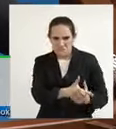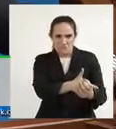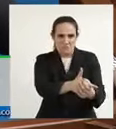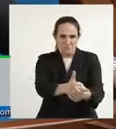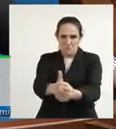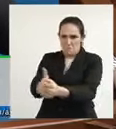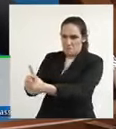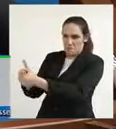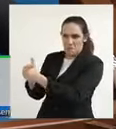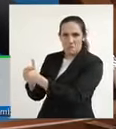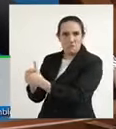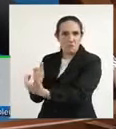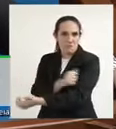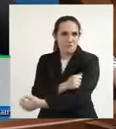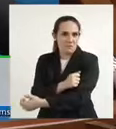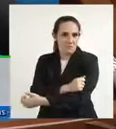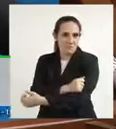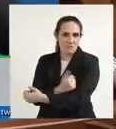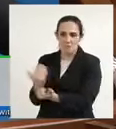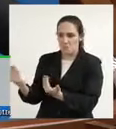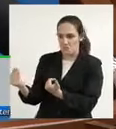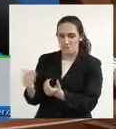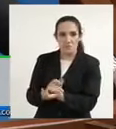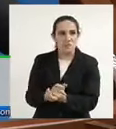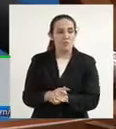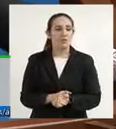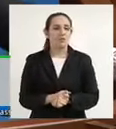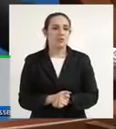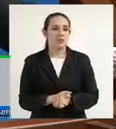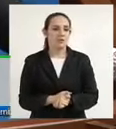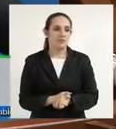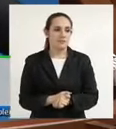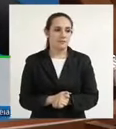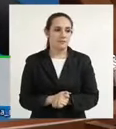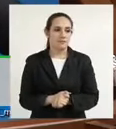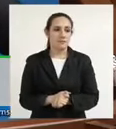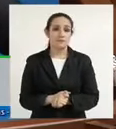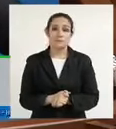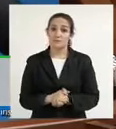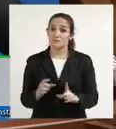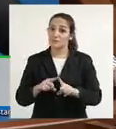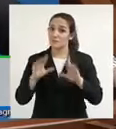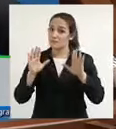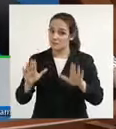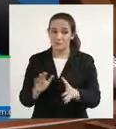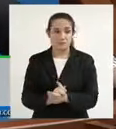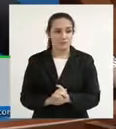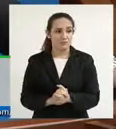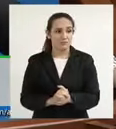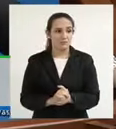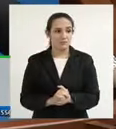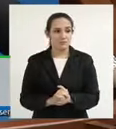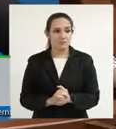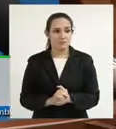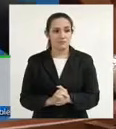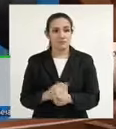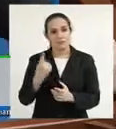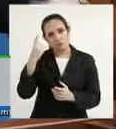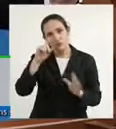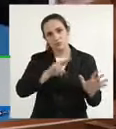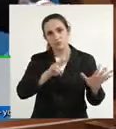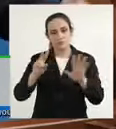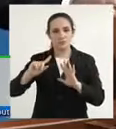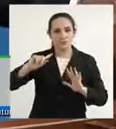outros colegas de escola, adolescentes. não de maneira diferente, uma semana depois,